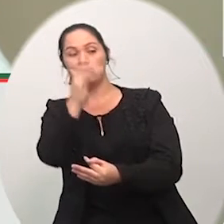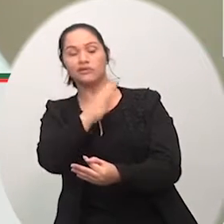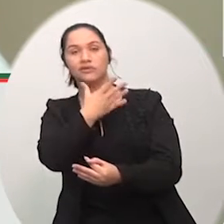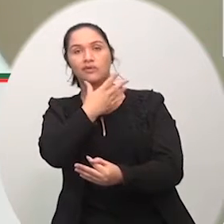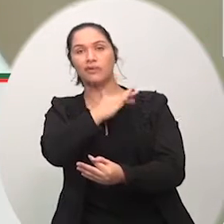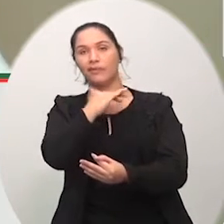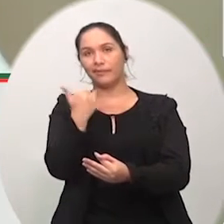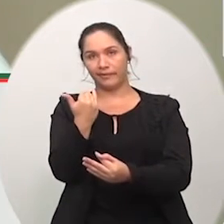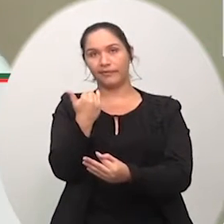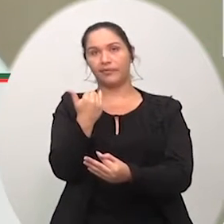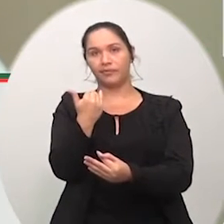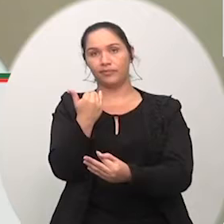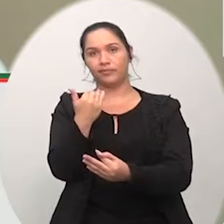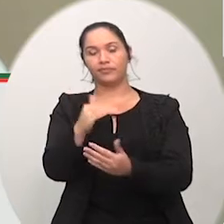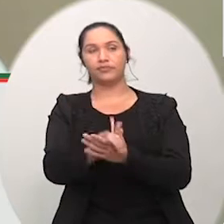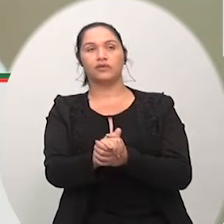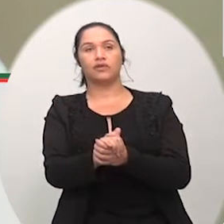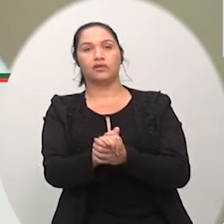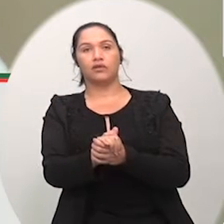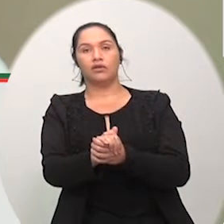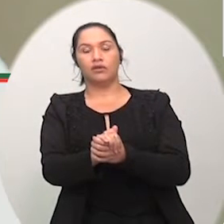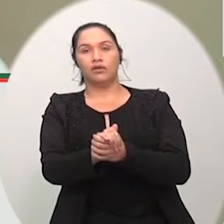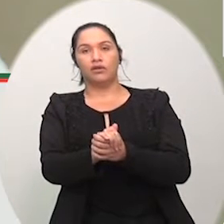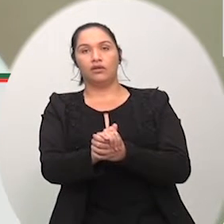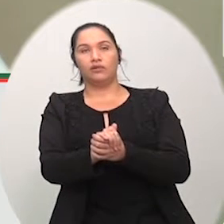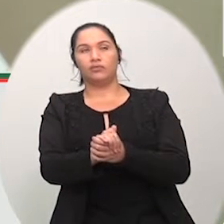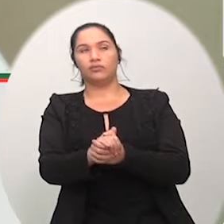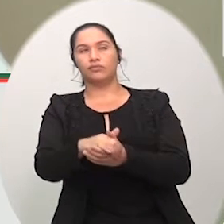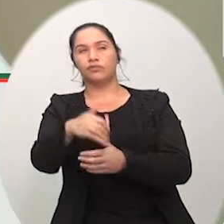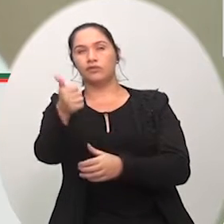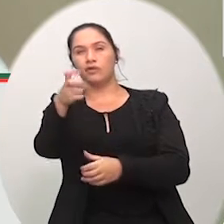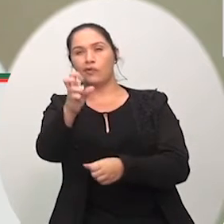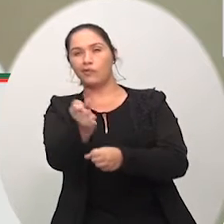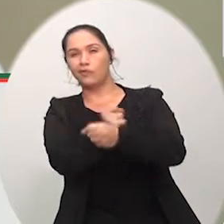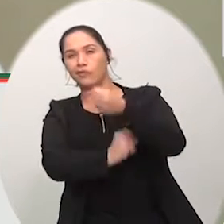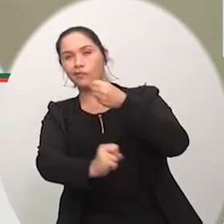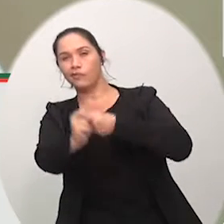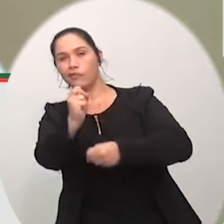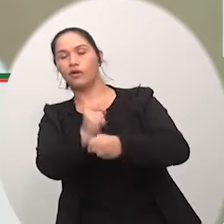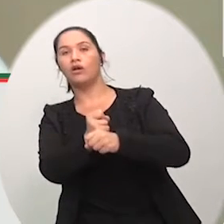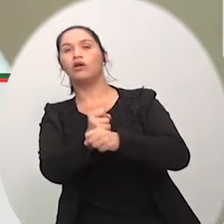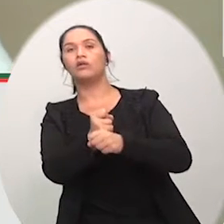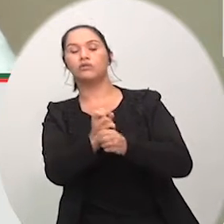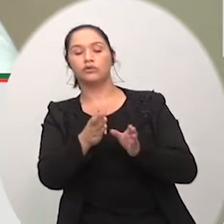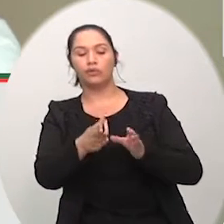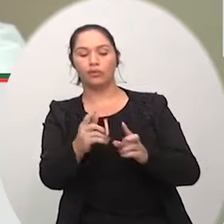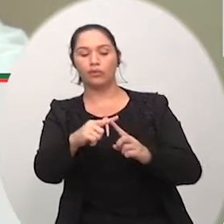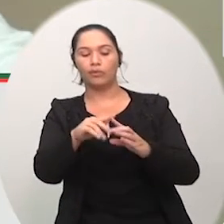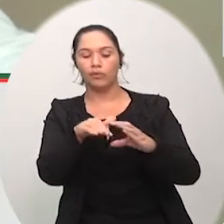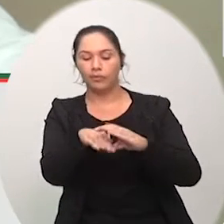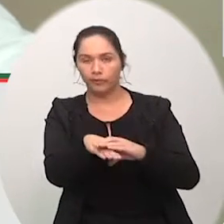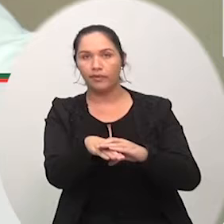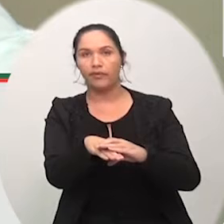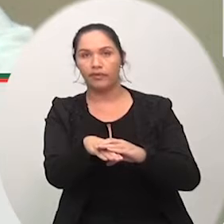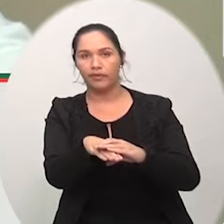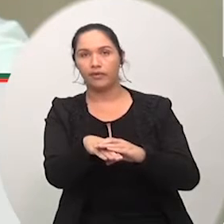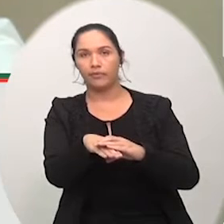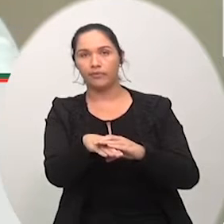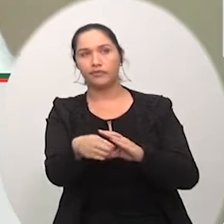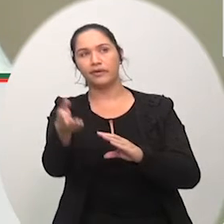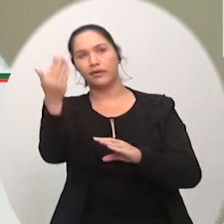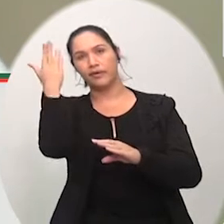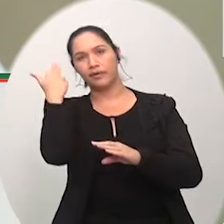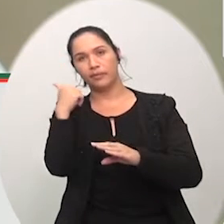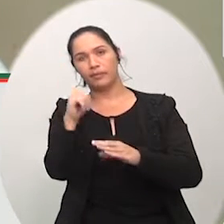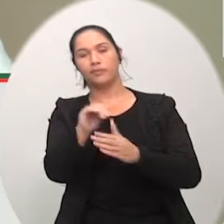enterrado lá faz 15 anos, em função da morte dele, teve que ser enterrado num caixão de zinco, que eles